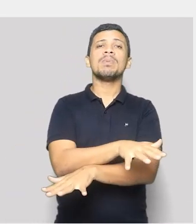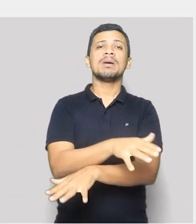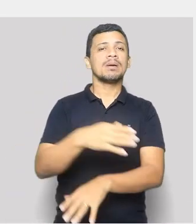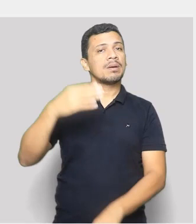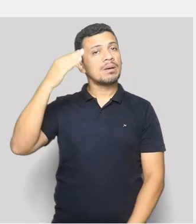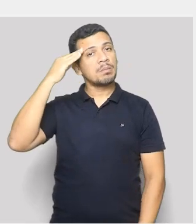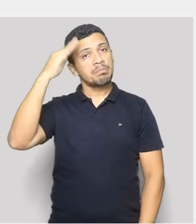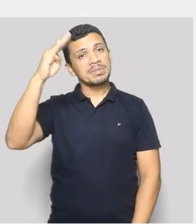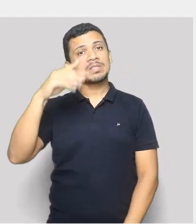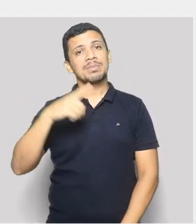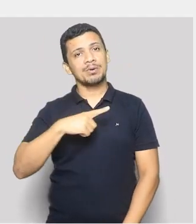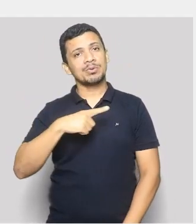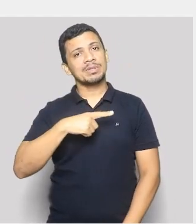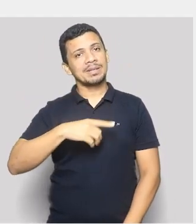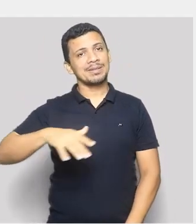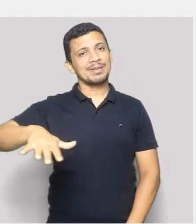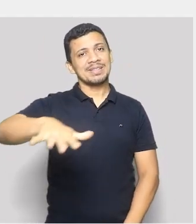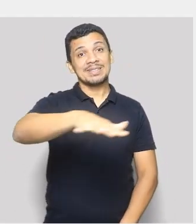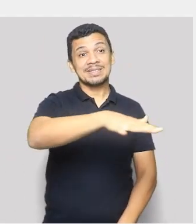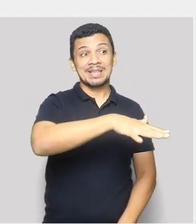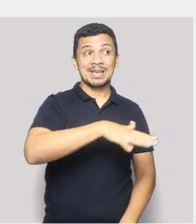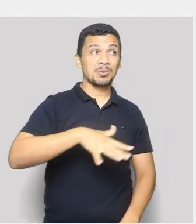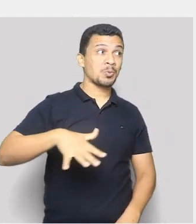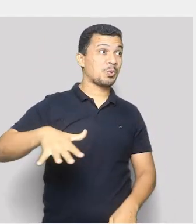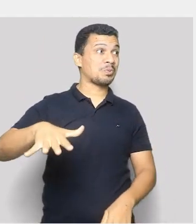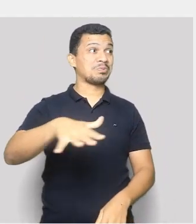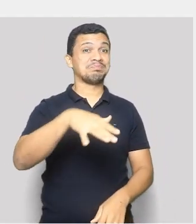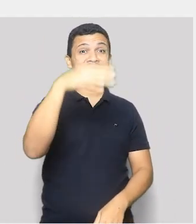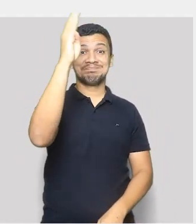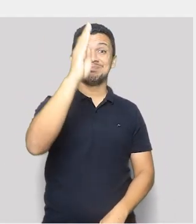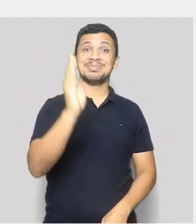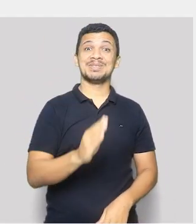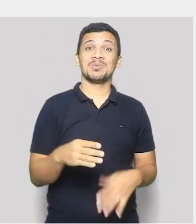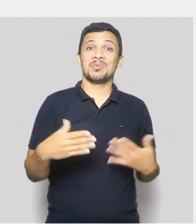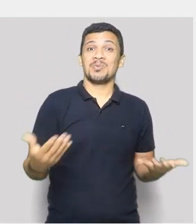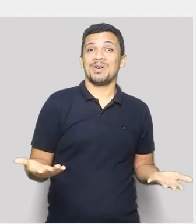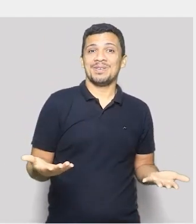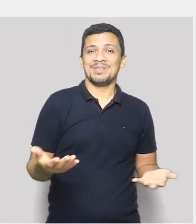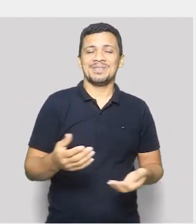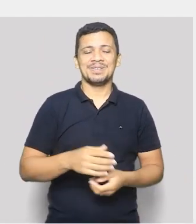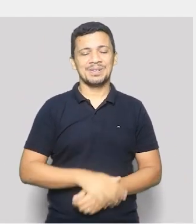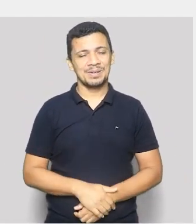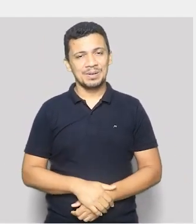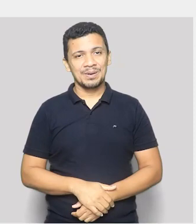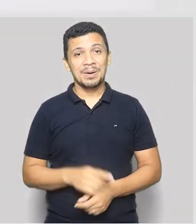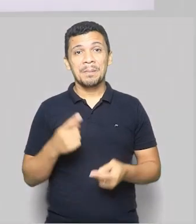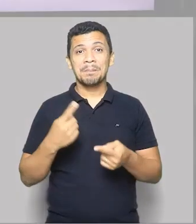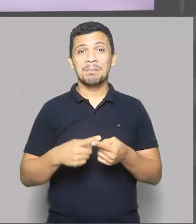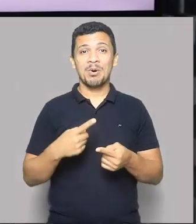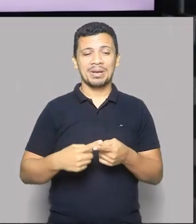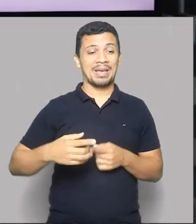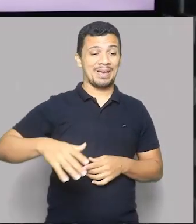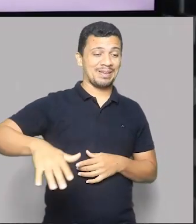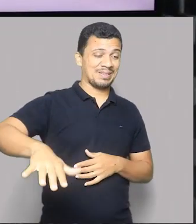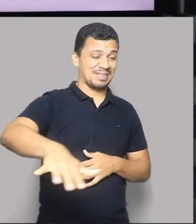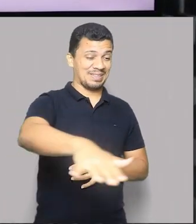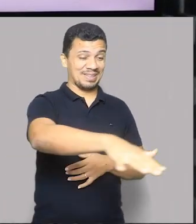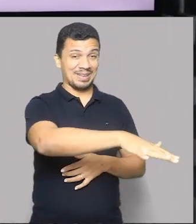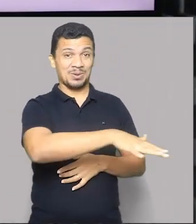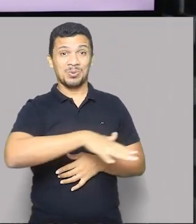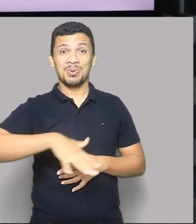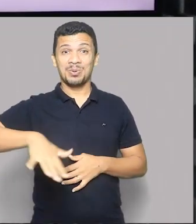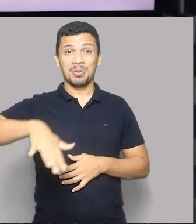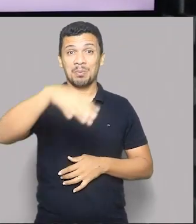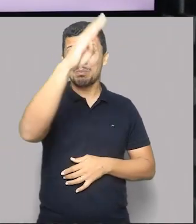destacando nesse território imenso chamado Brasil? Porque o território brasileiro, enquanto extensão